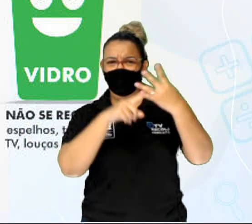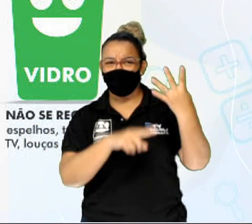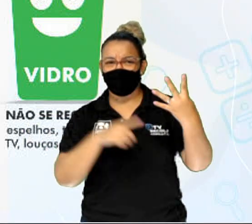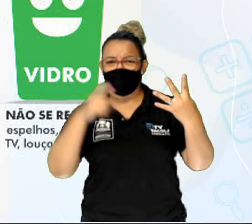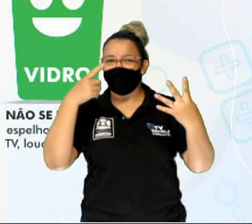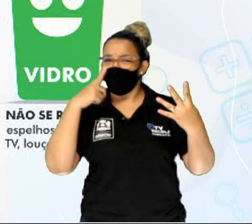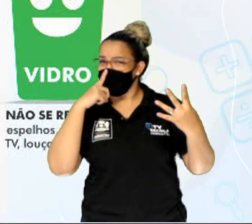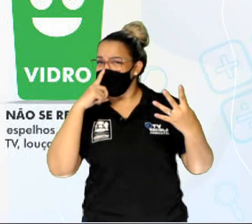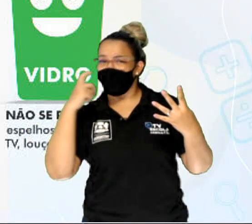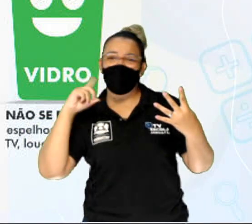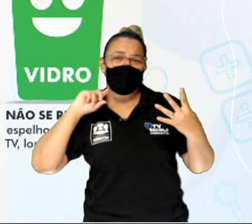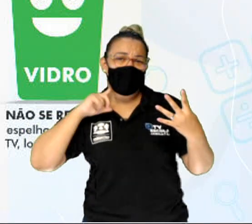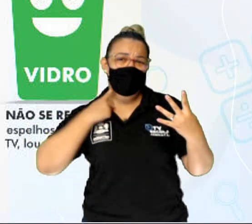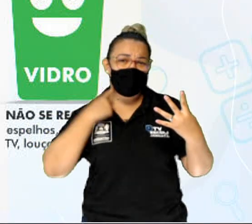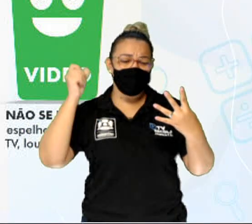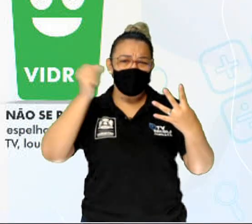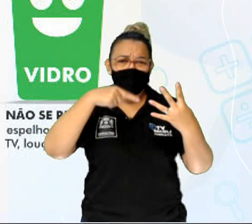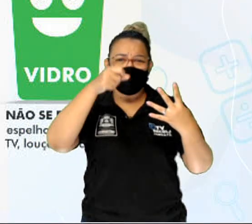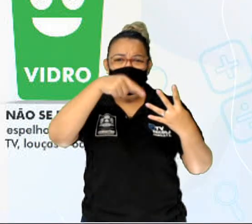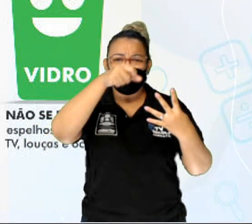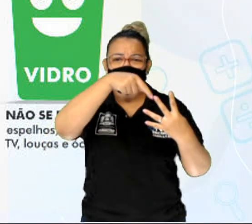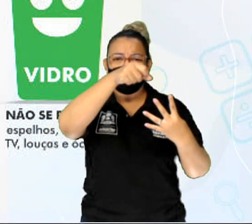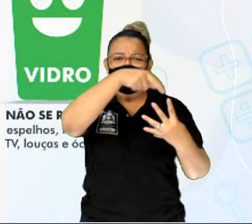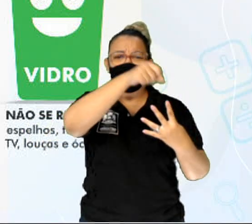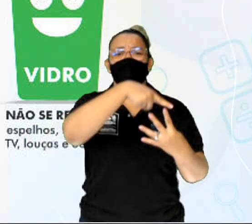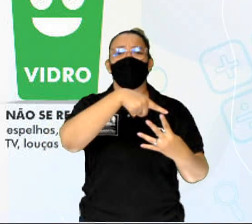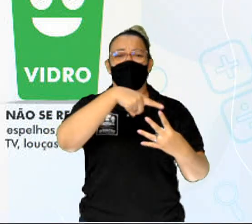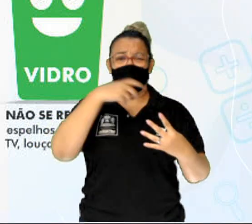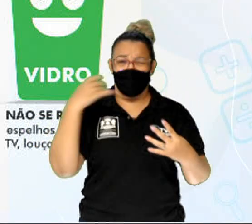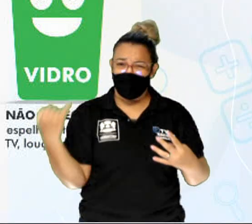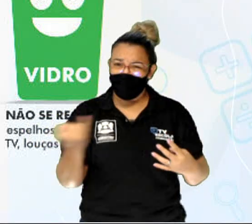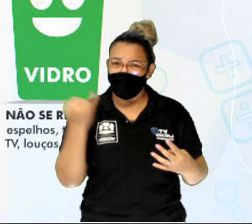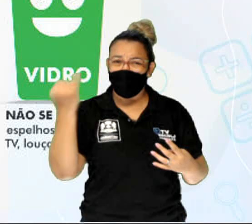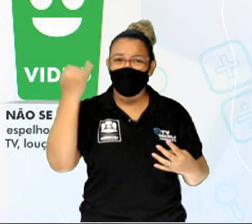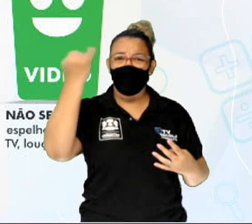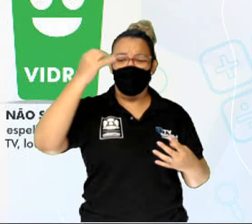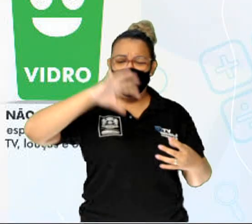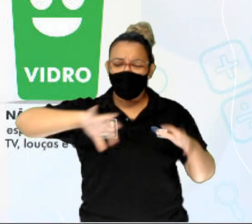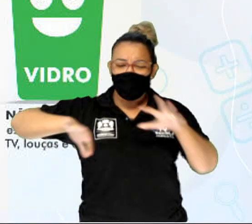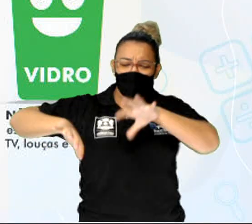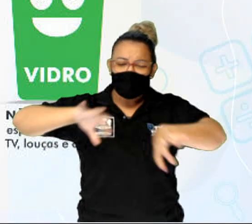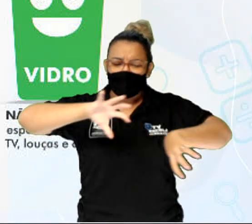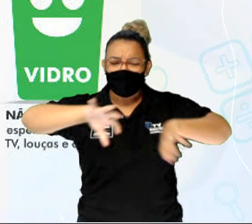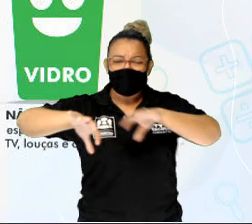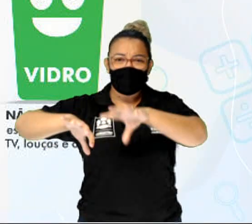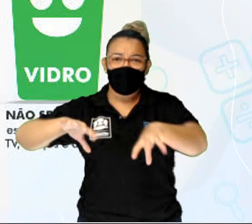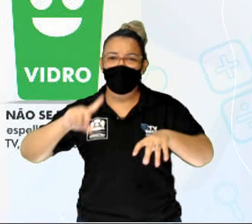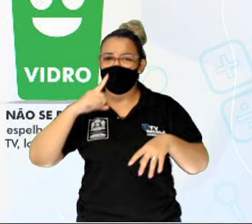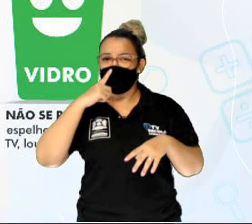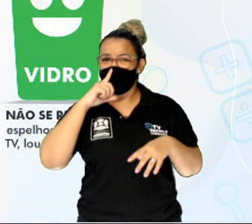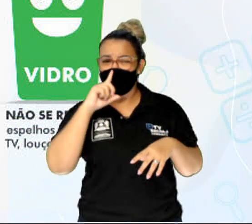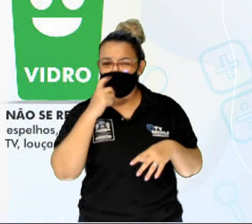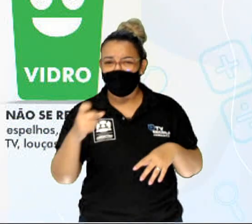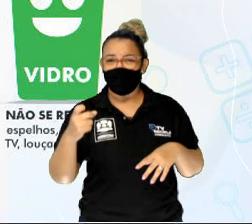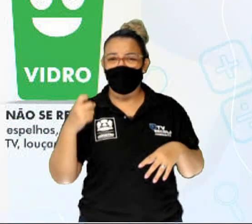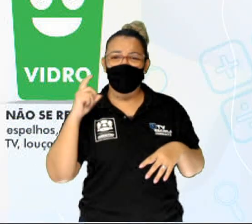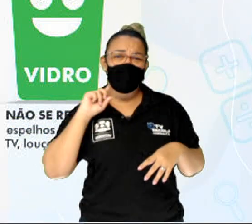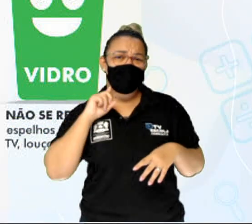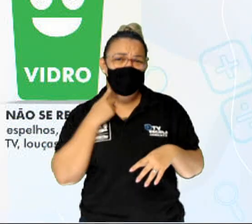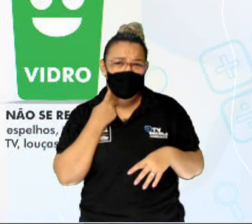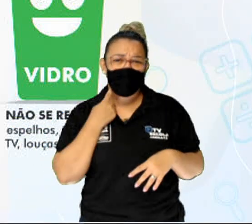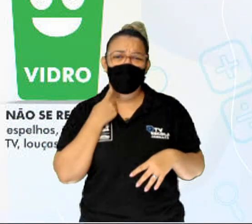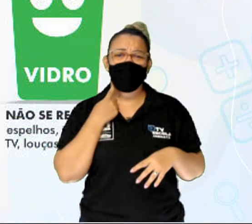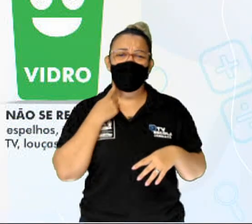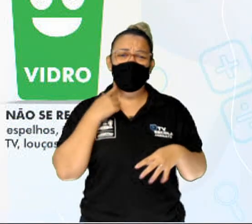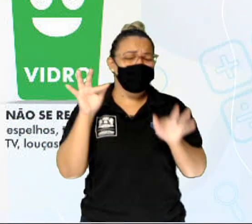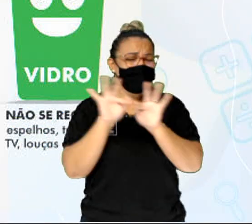colocamos cada uma em seu determinado lugar para poder haver a separação desse lixo, é muito mais